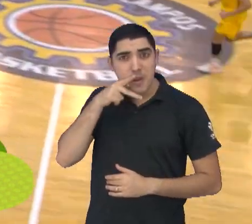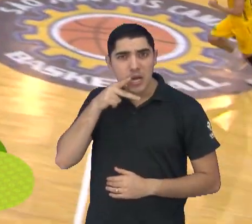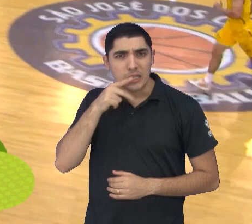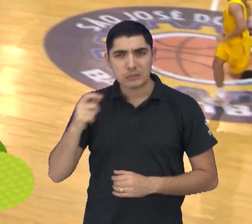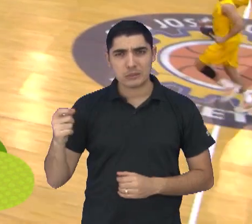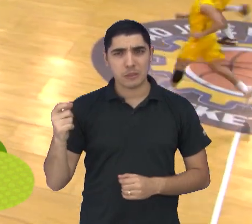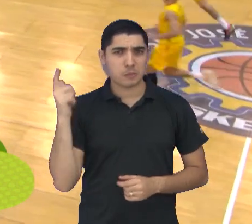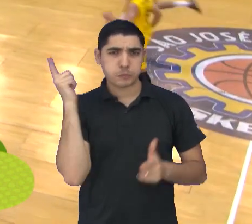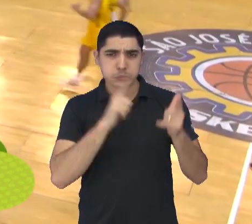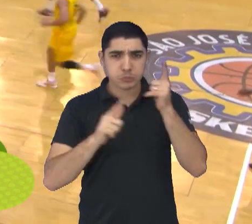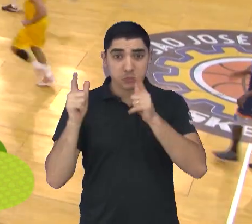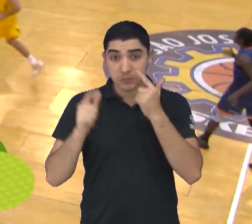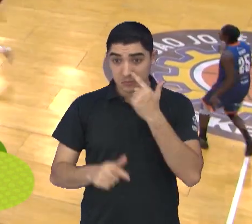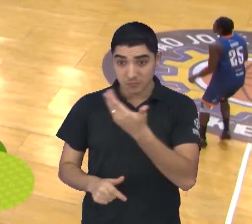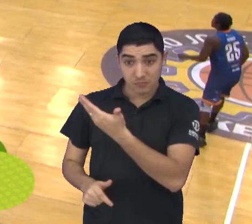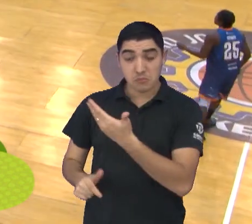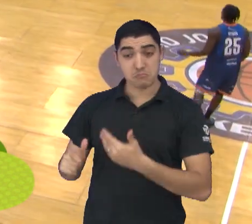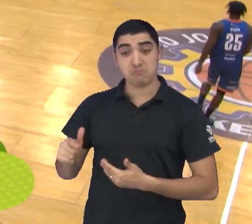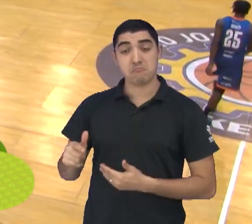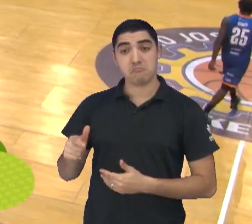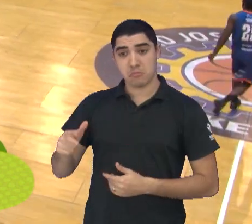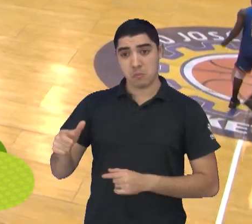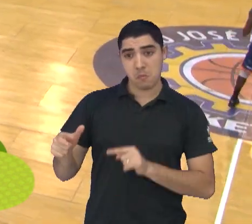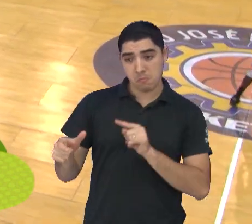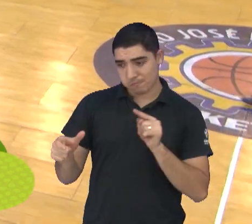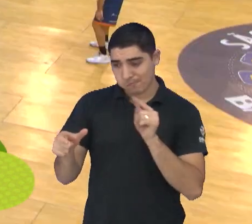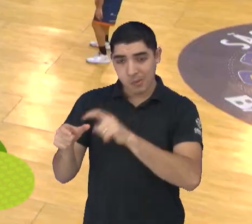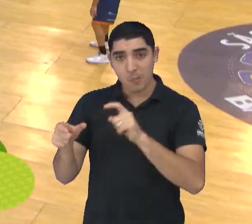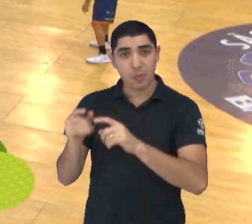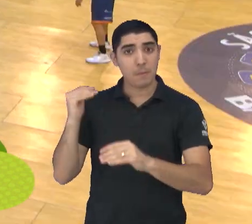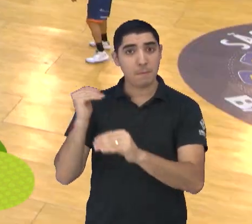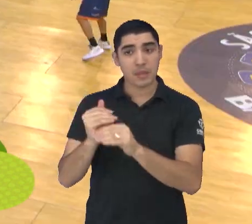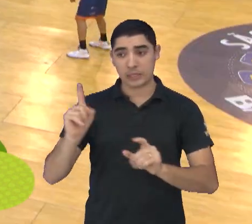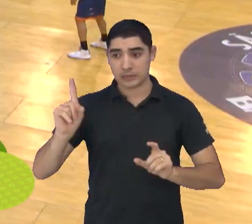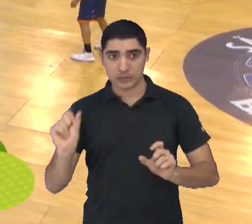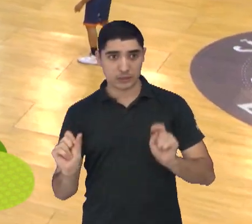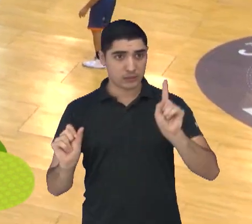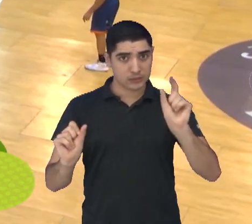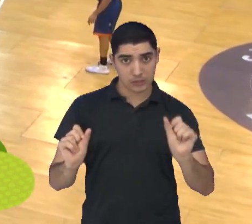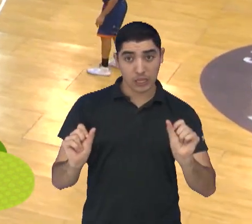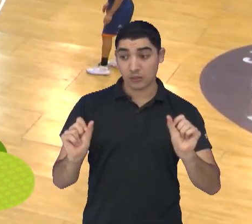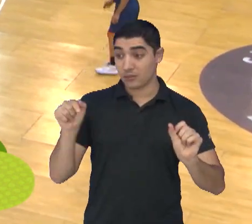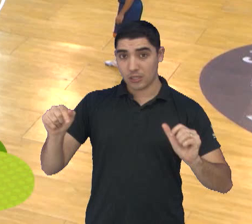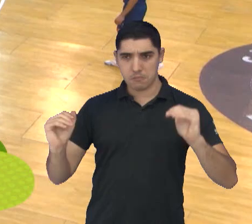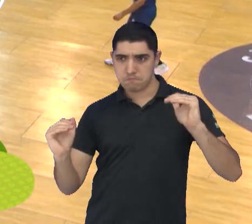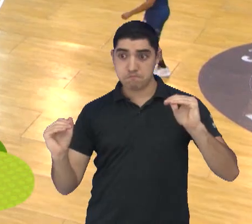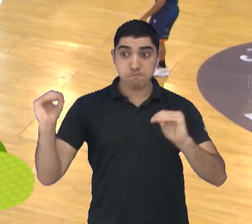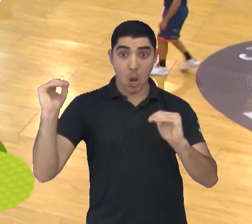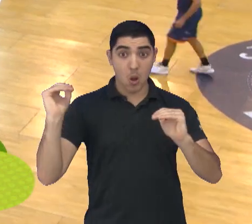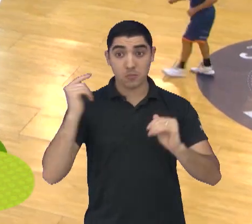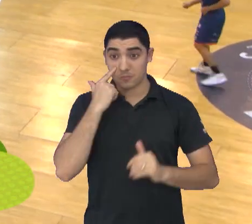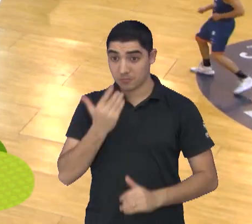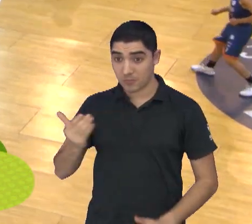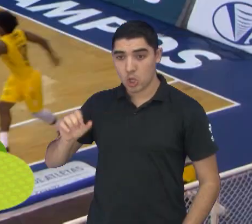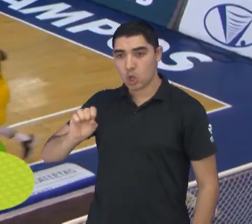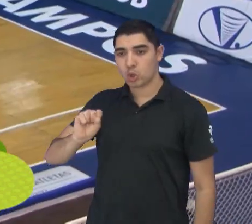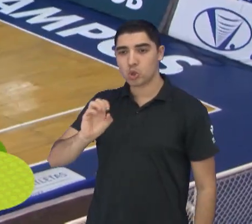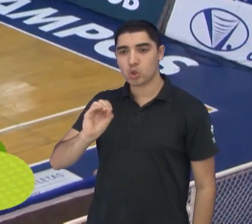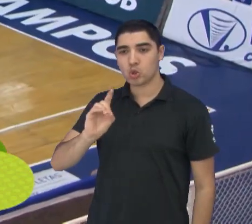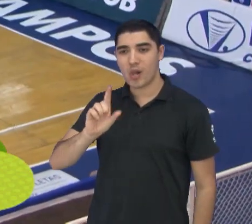Que logo empatou a partida em 16x16. E virou na jogada individual de Solanas.